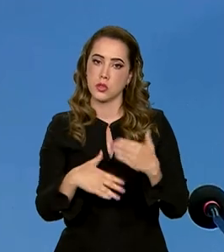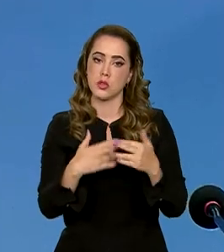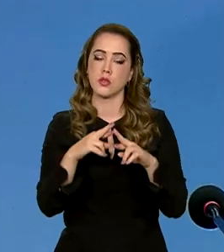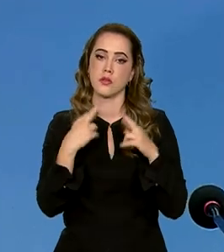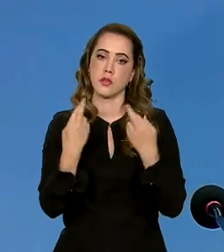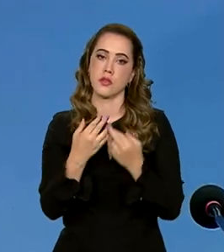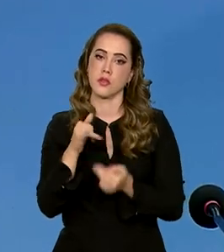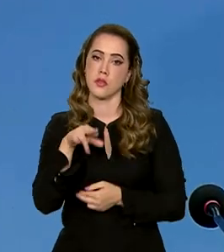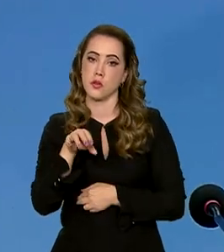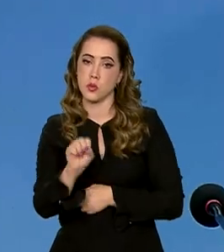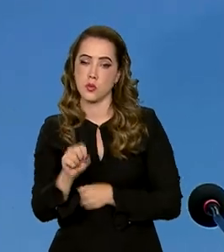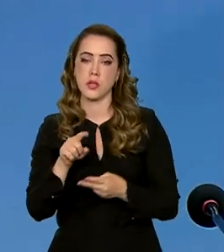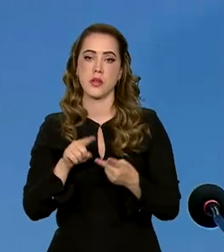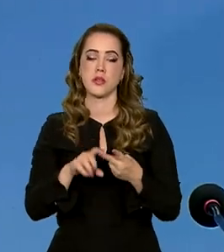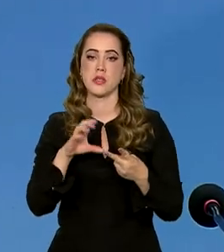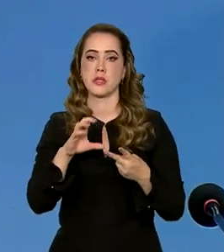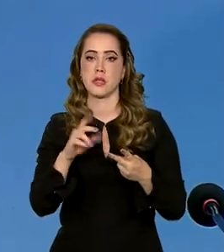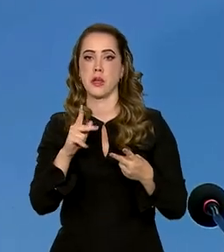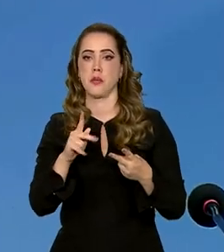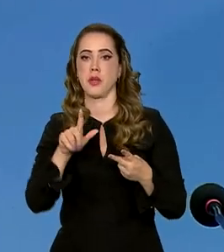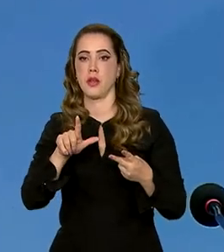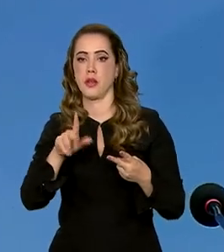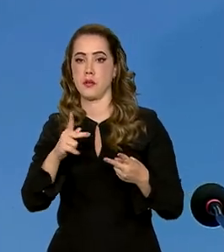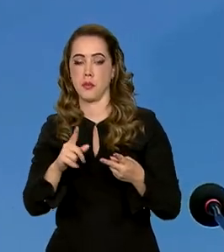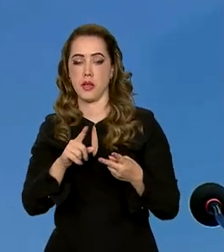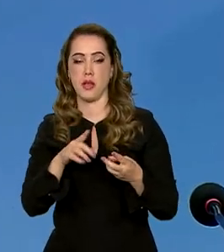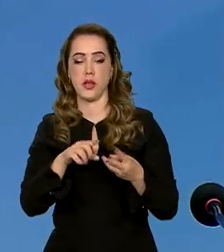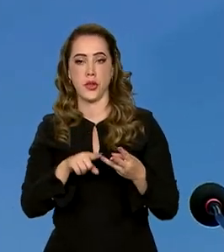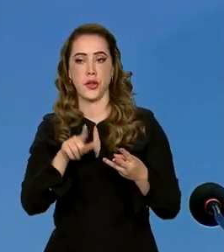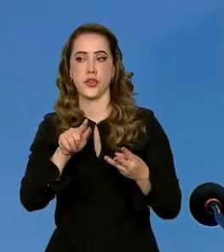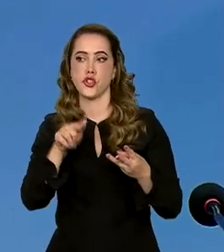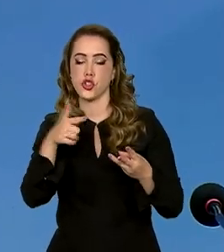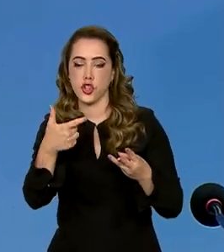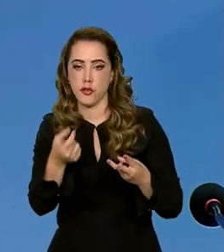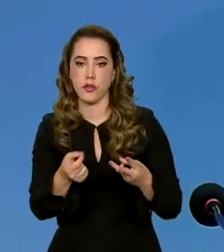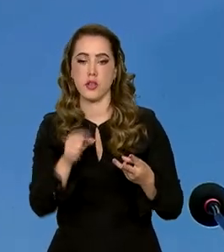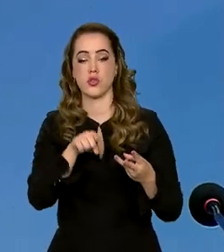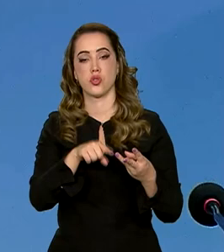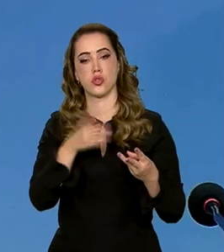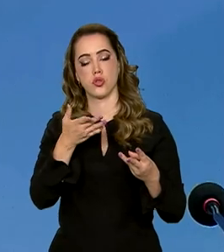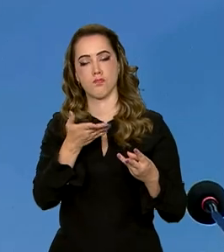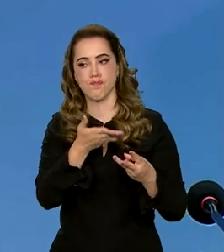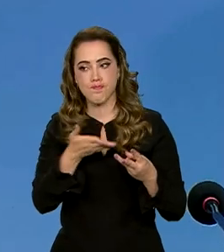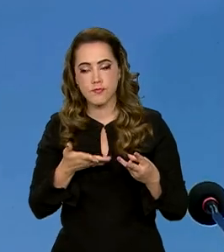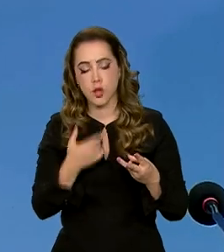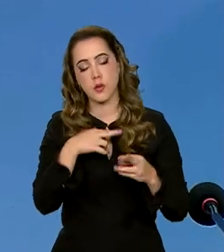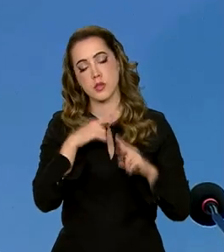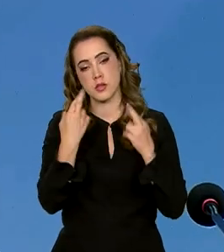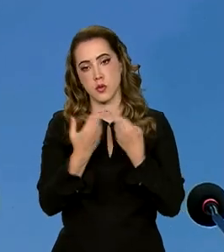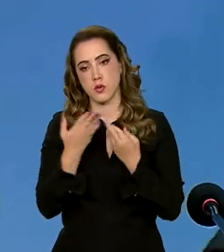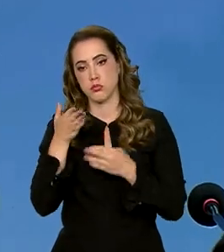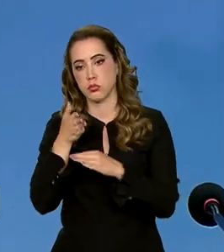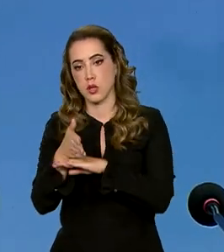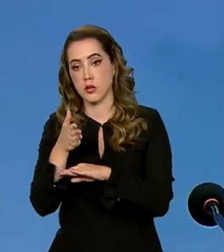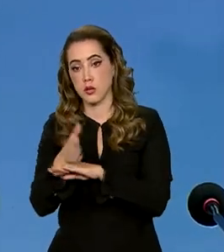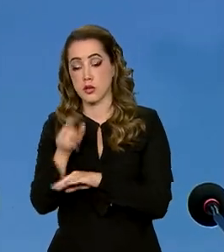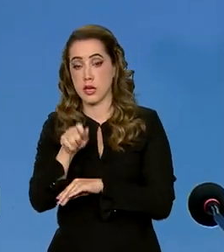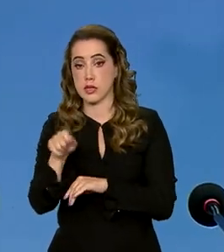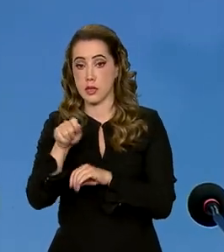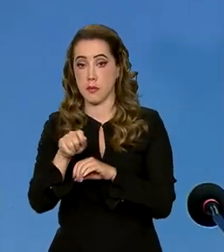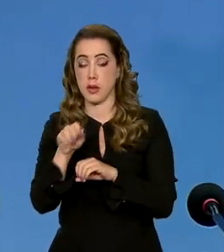reuniões do BRICS, da CPLP, do G20. Então, de certa forma, essa presença na Assembleia Geral